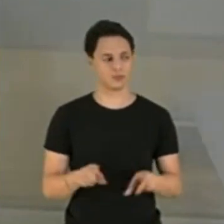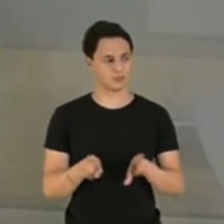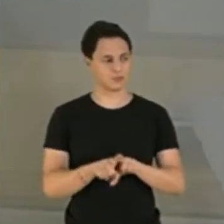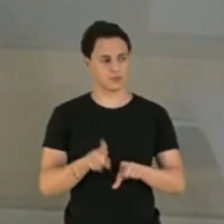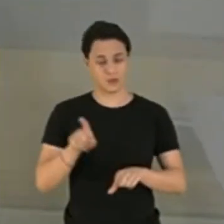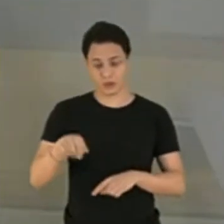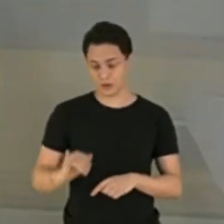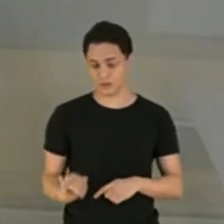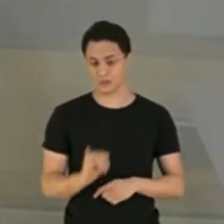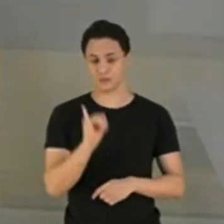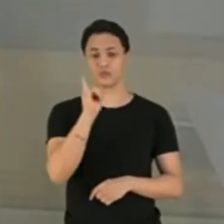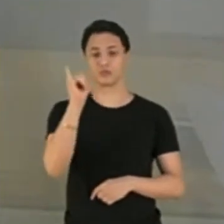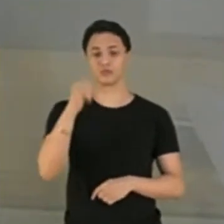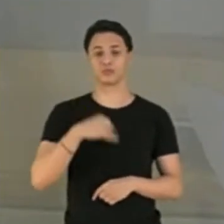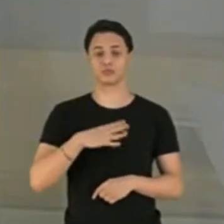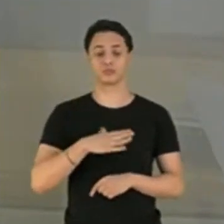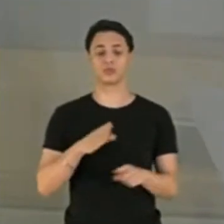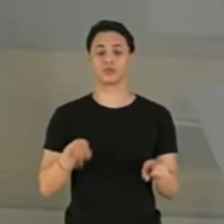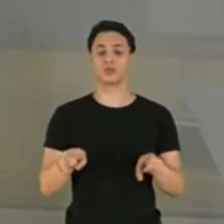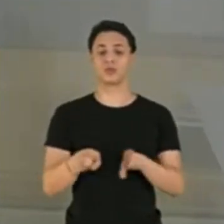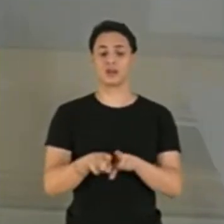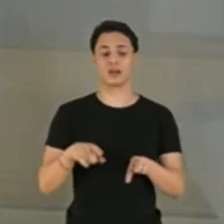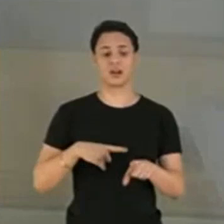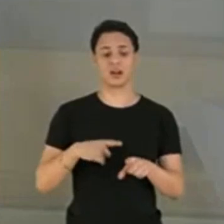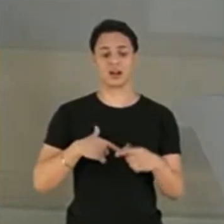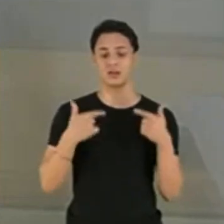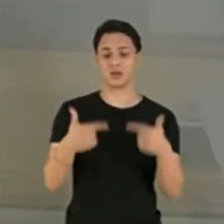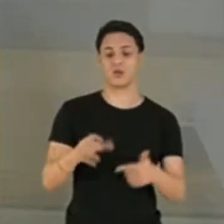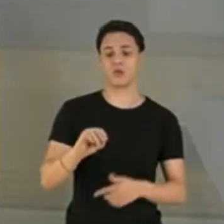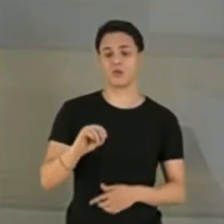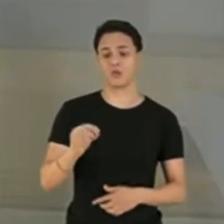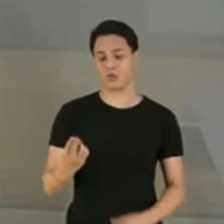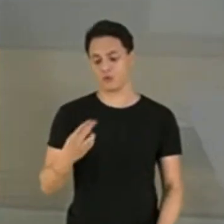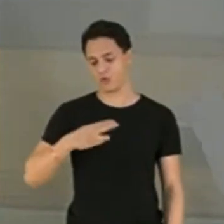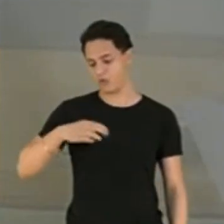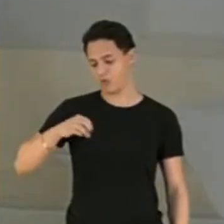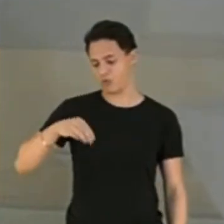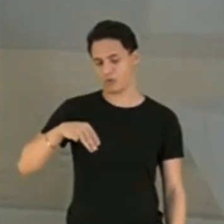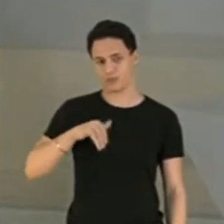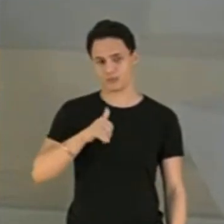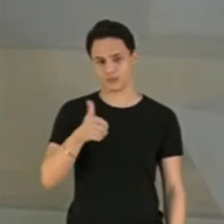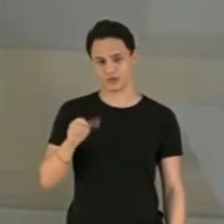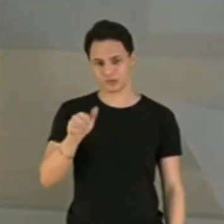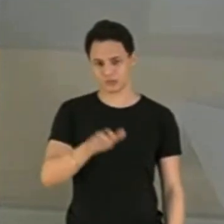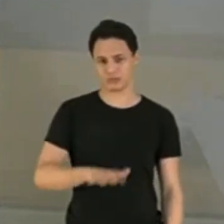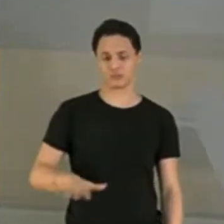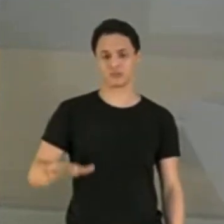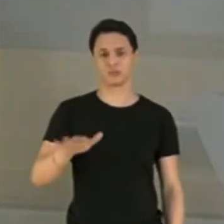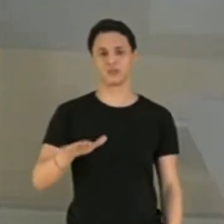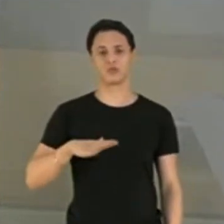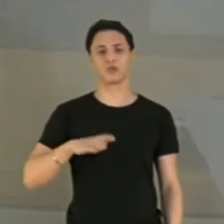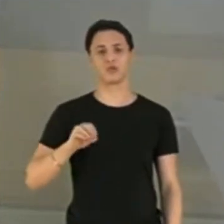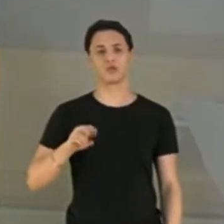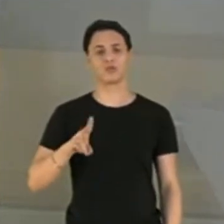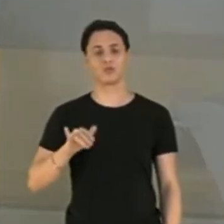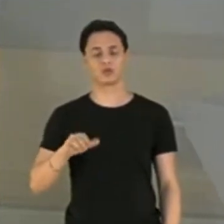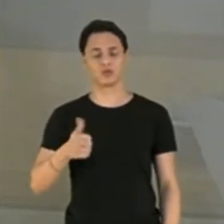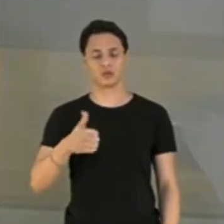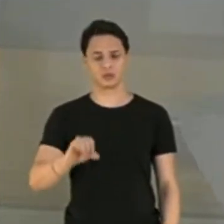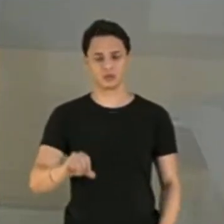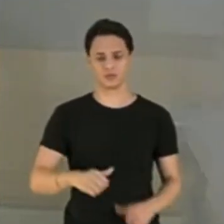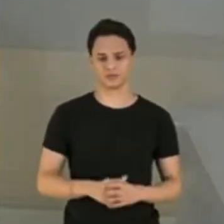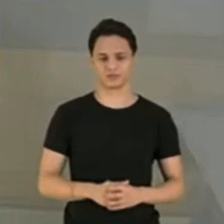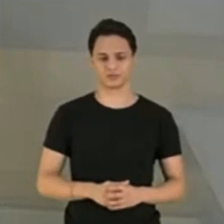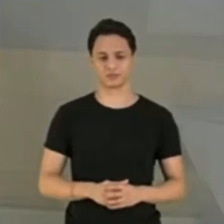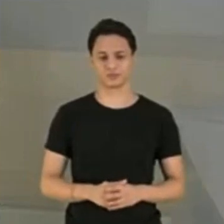importância da apuração de eventuais ações ou omissões do governo federal, no âmbito da tragédia da Covid-19, essas